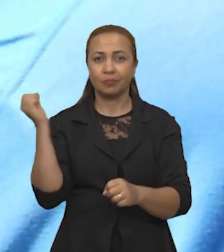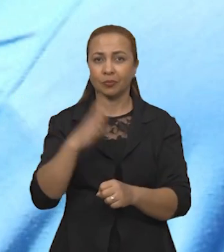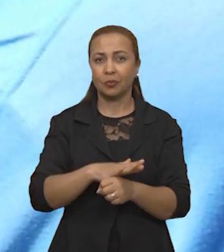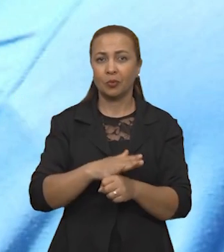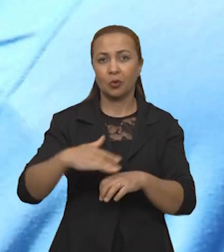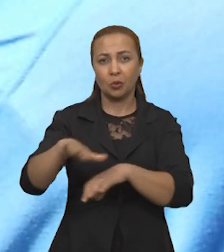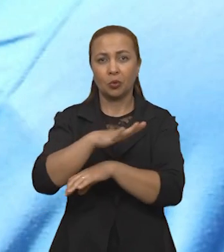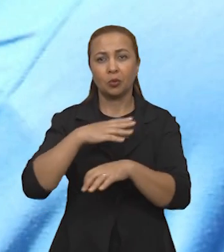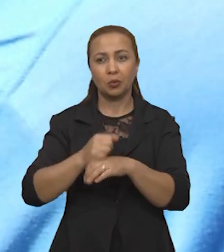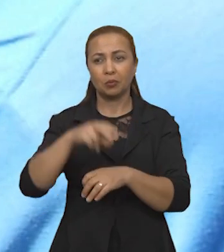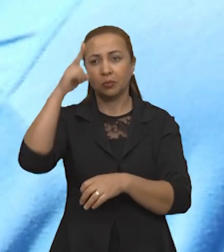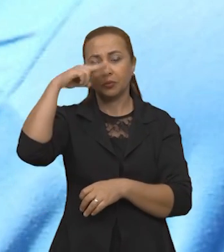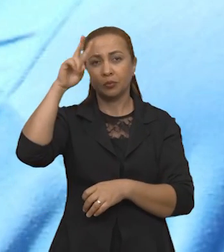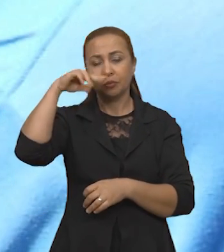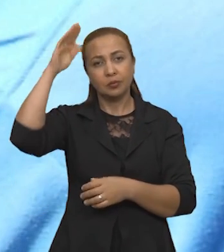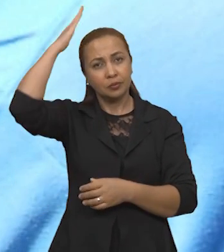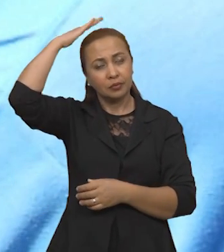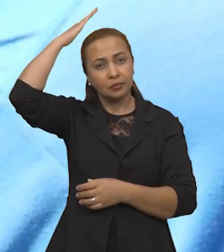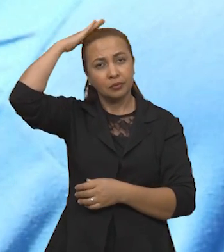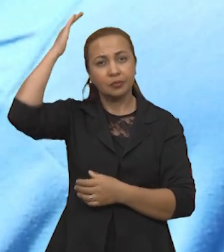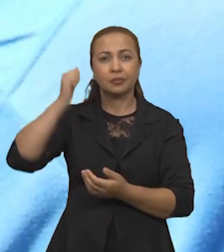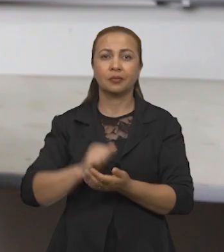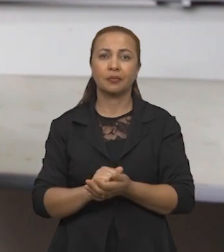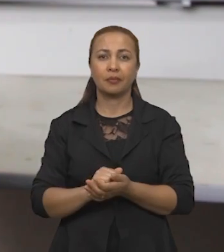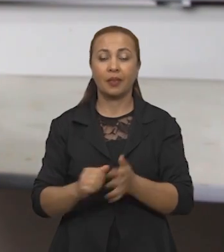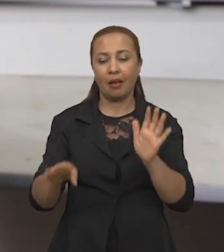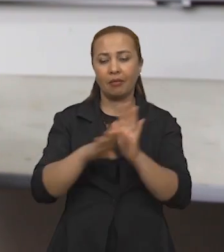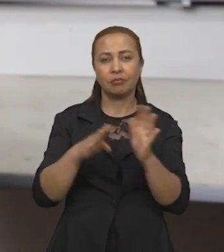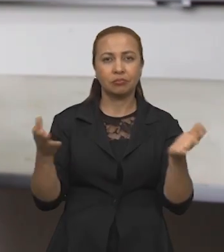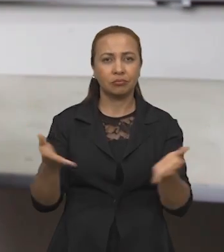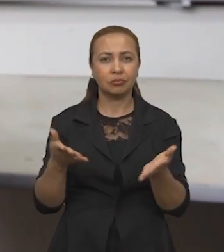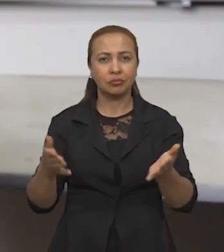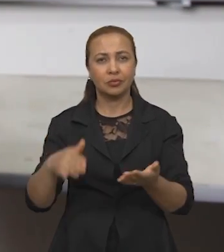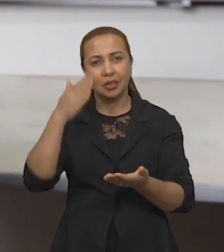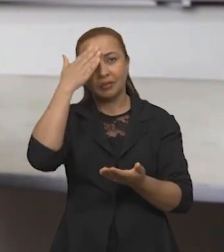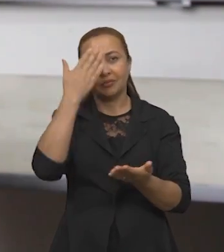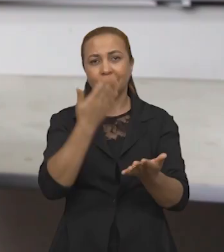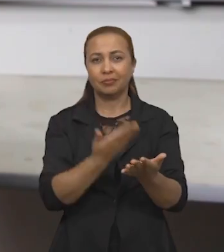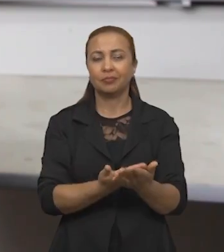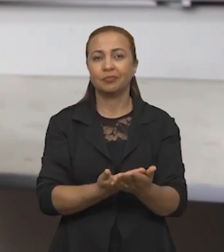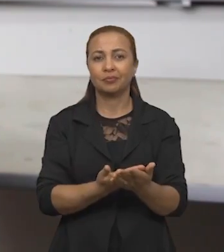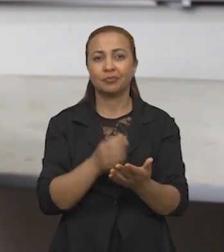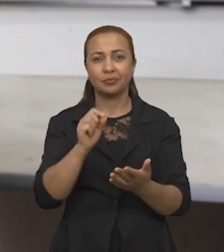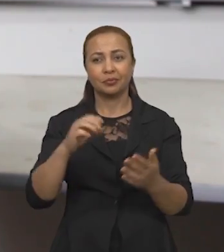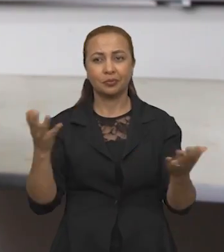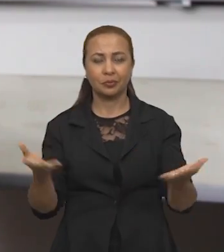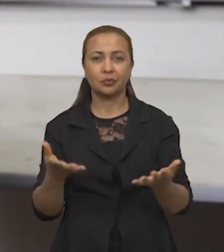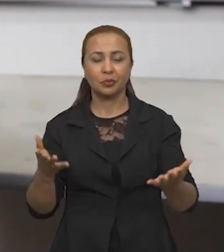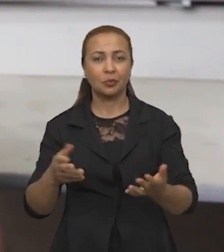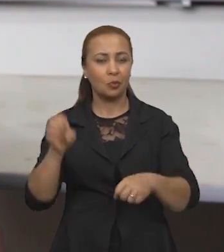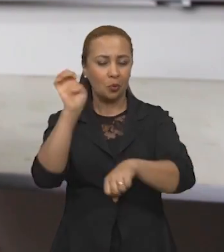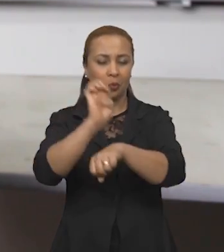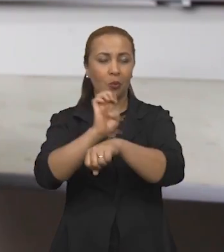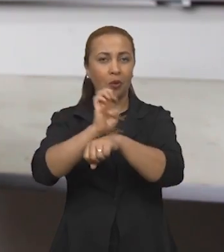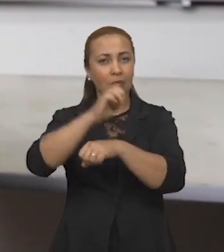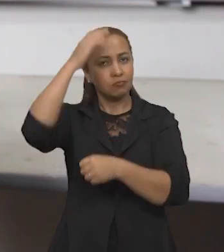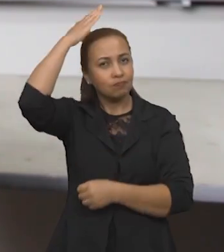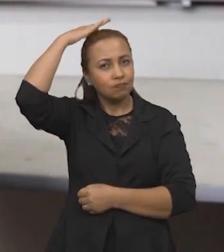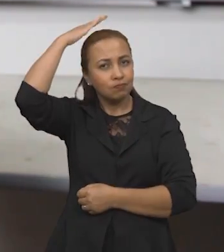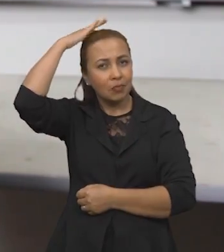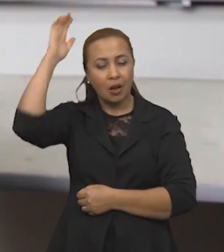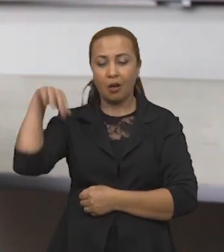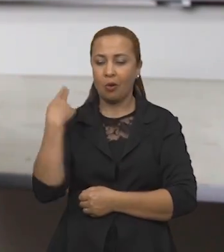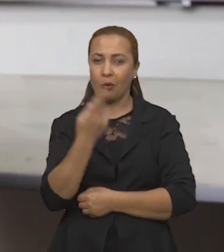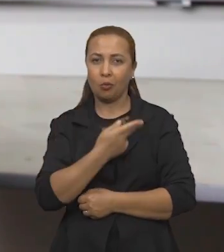novas possibilidades sobre a história da Paraíba. Até então, acreditava-se que o que hoje é o Estado da